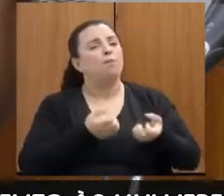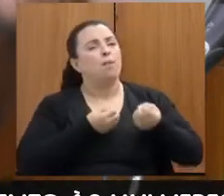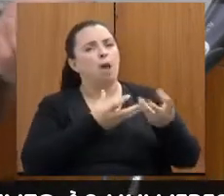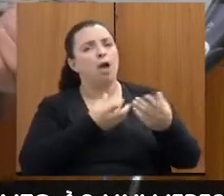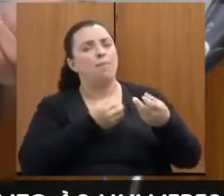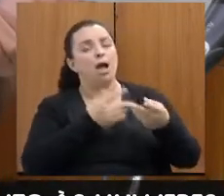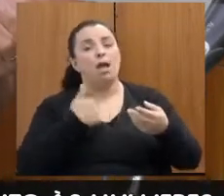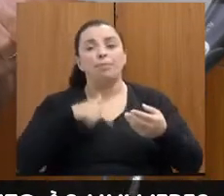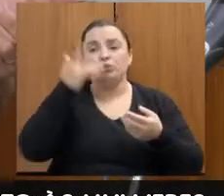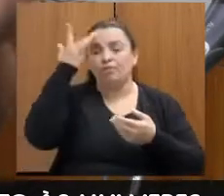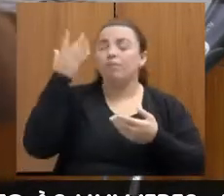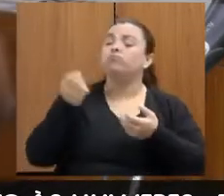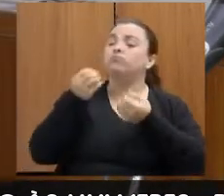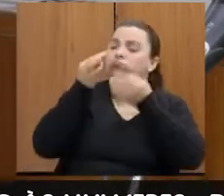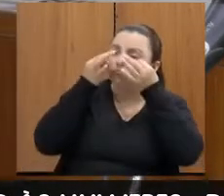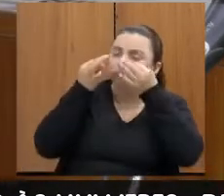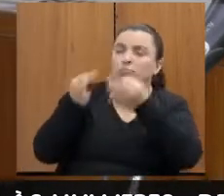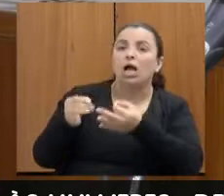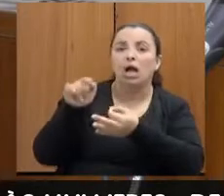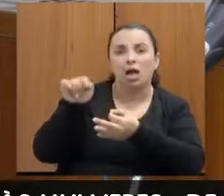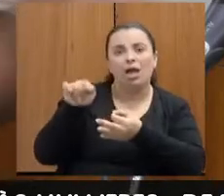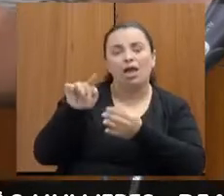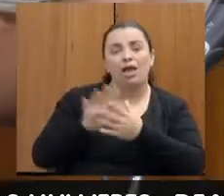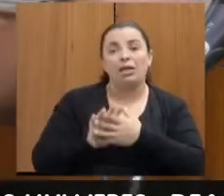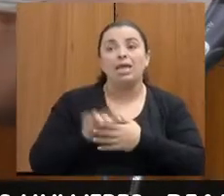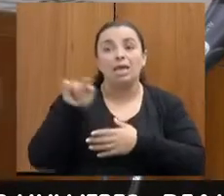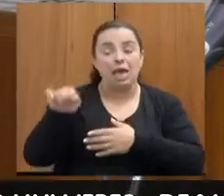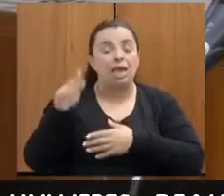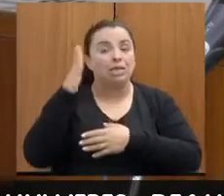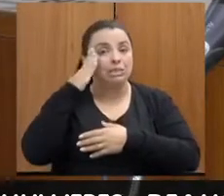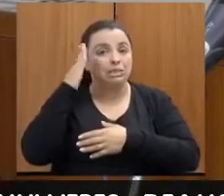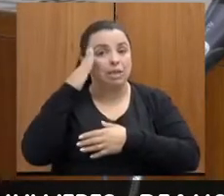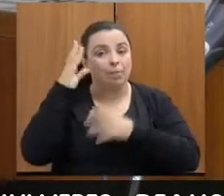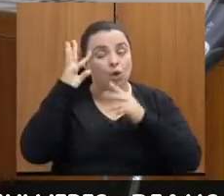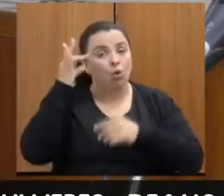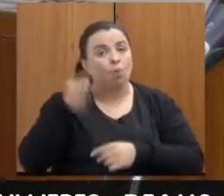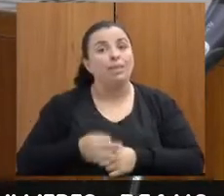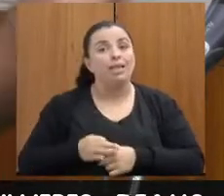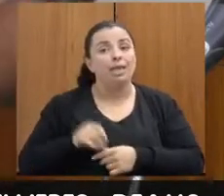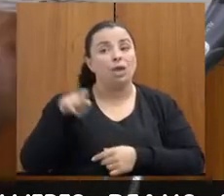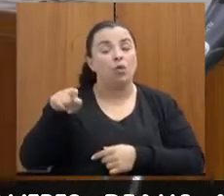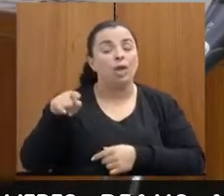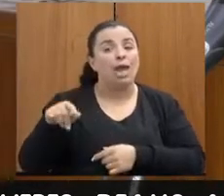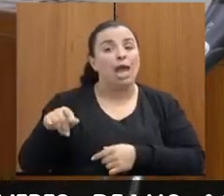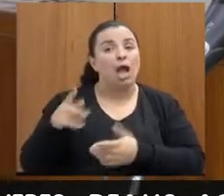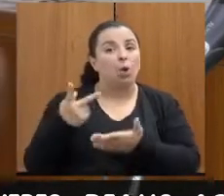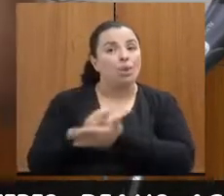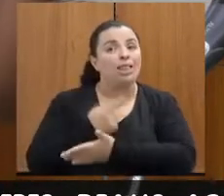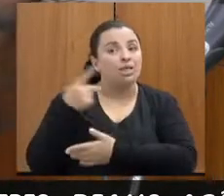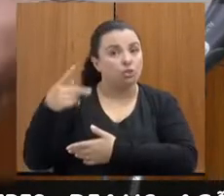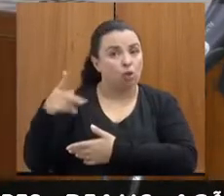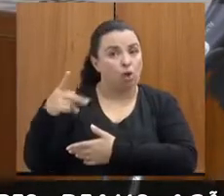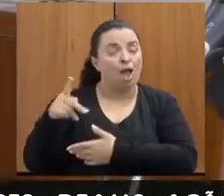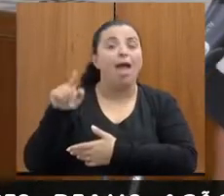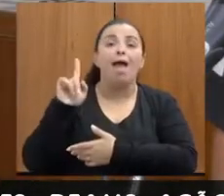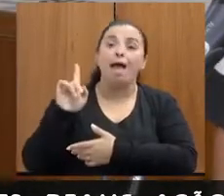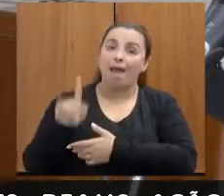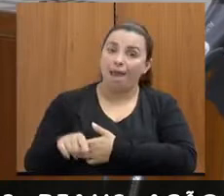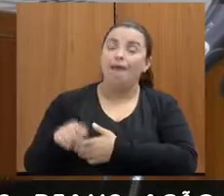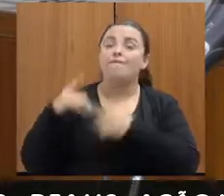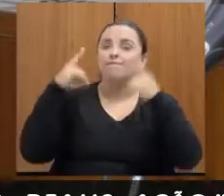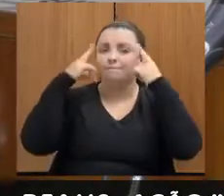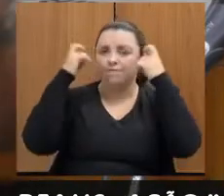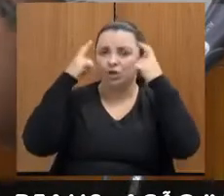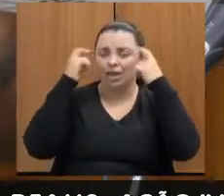o que ela sofre é uma violência, porque às vezes a mulher não entende, a gente costuma até dialogar muito pela Roberta, a gente comenta assim casos que a gente vai contar,